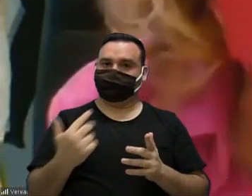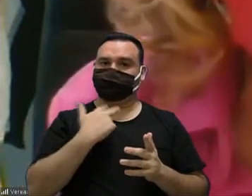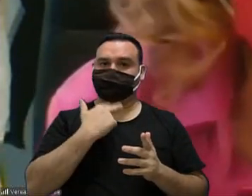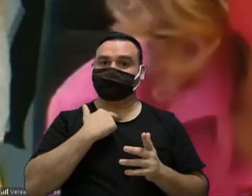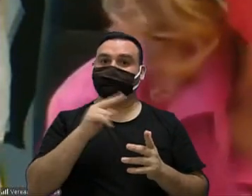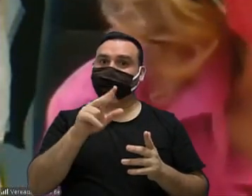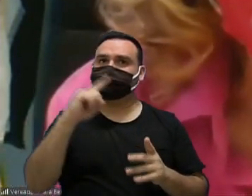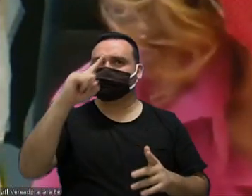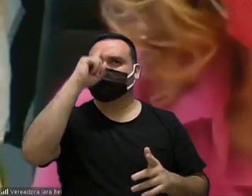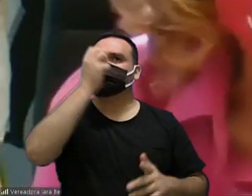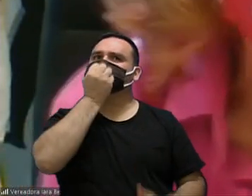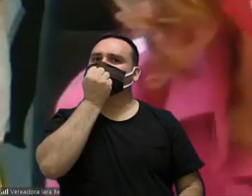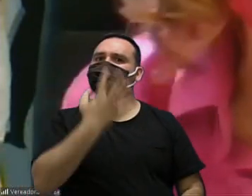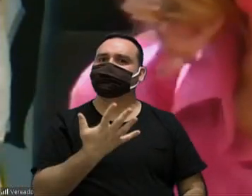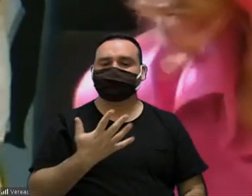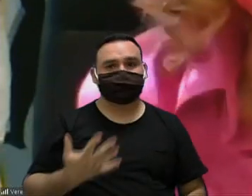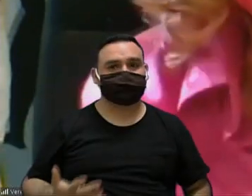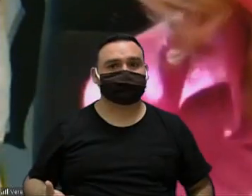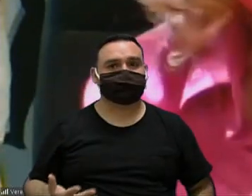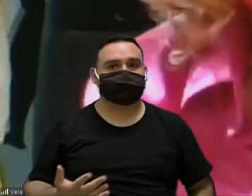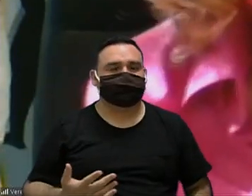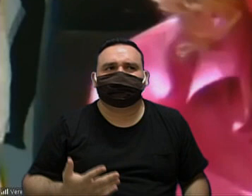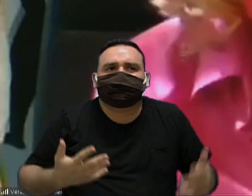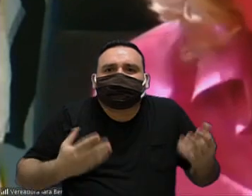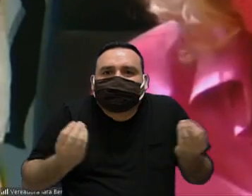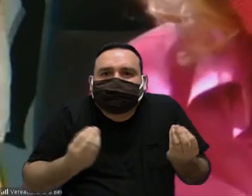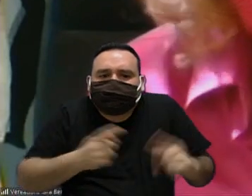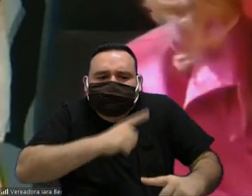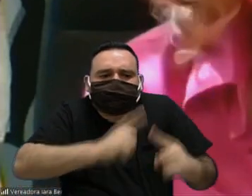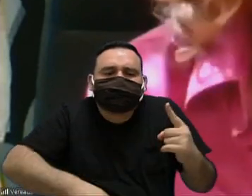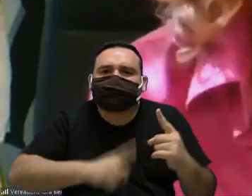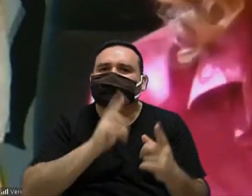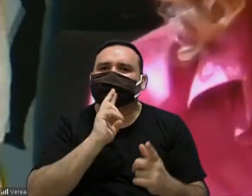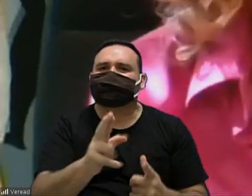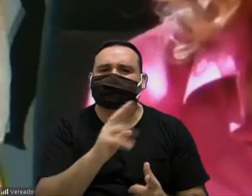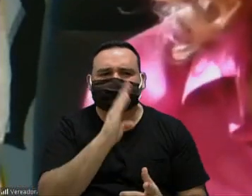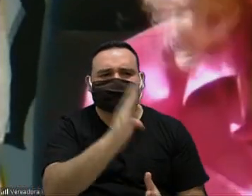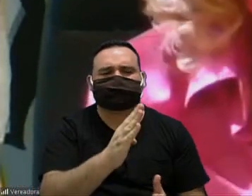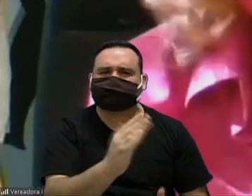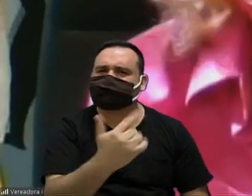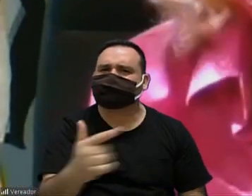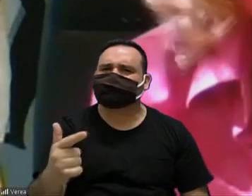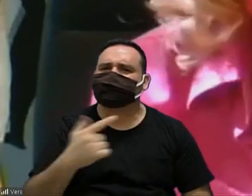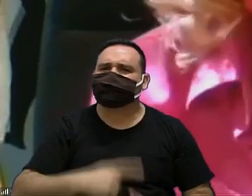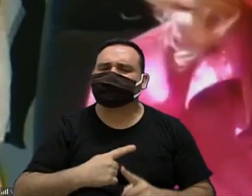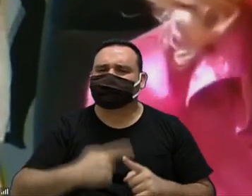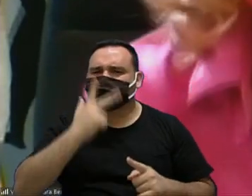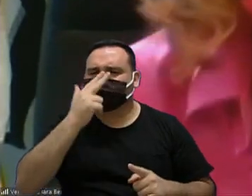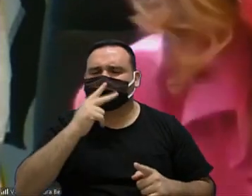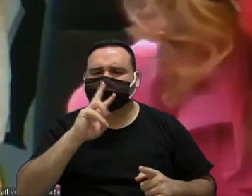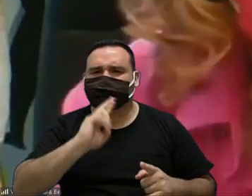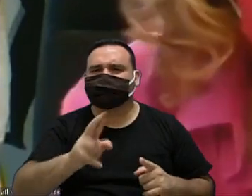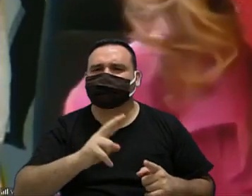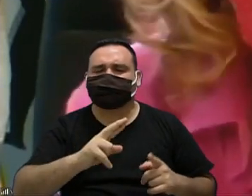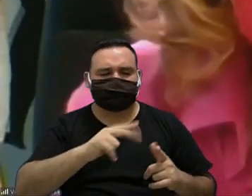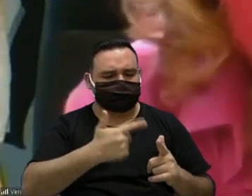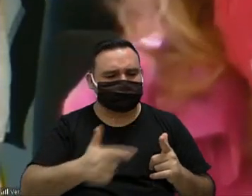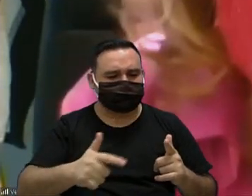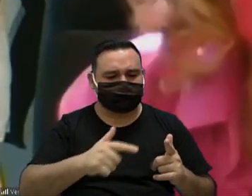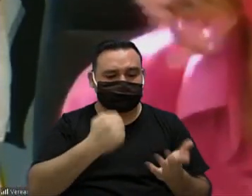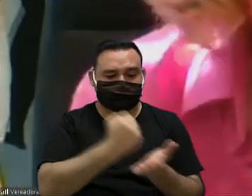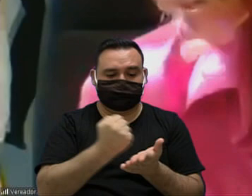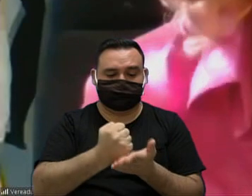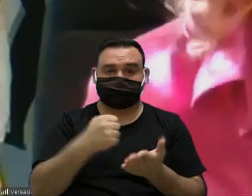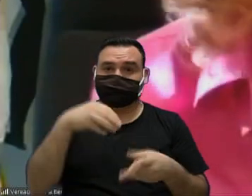ideia é excelente não vejo porque responder dessa forma é uma regulamentação uma regulamentação